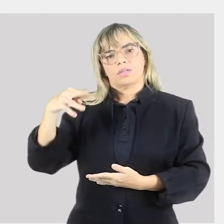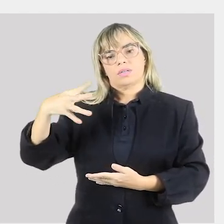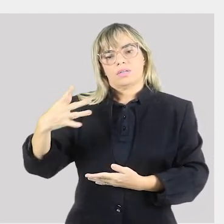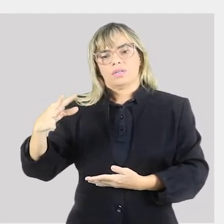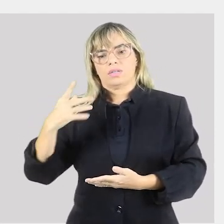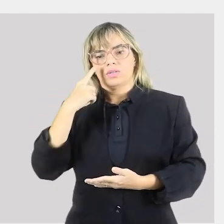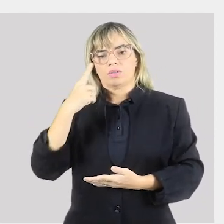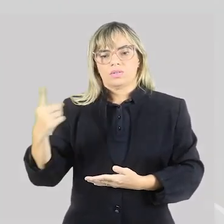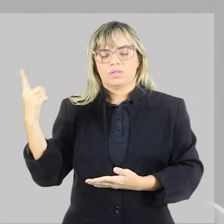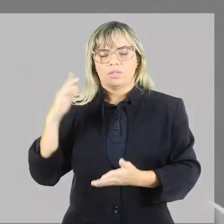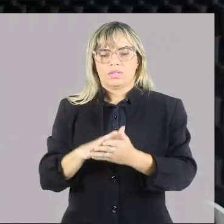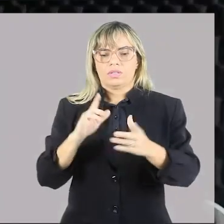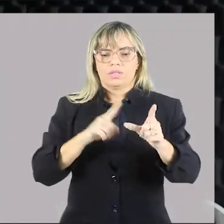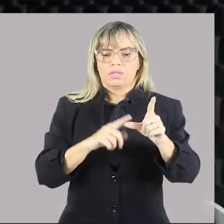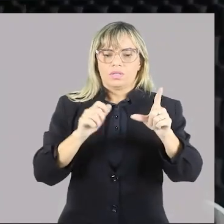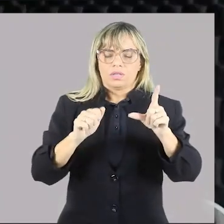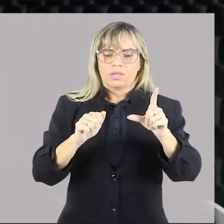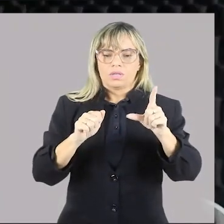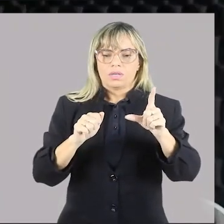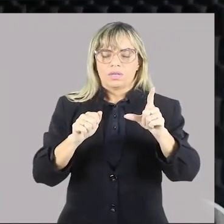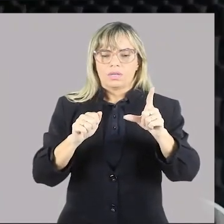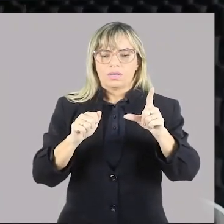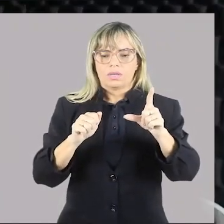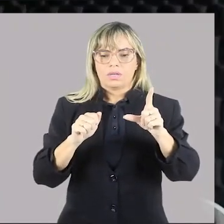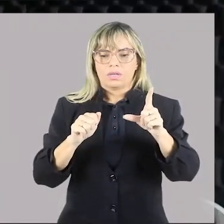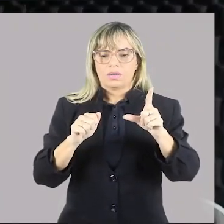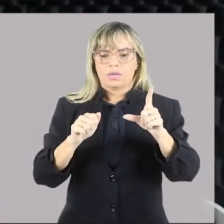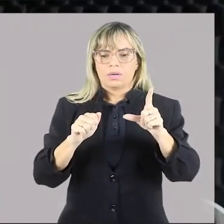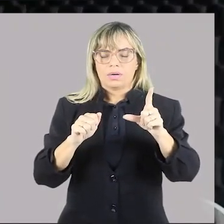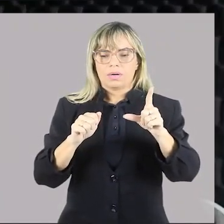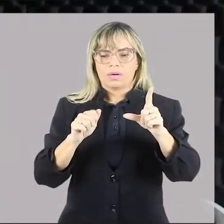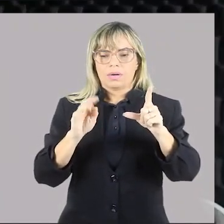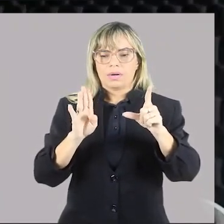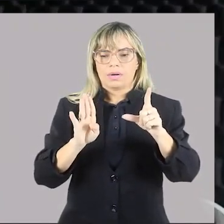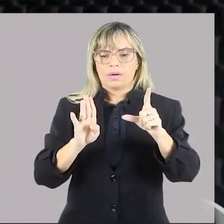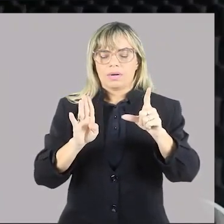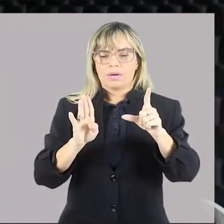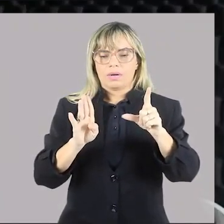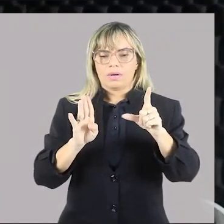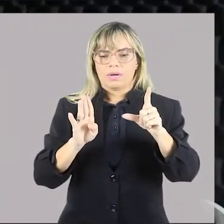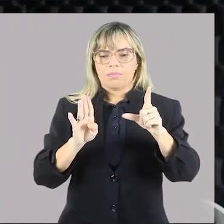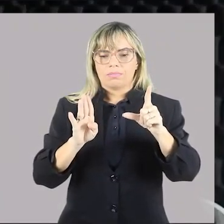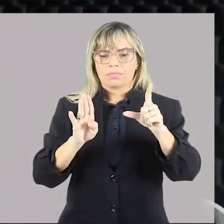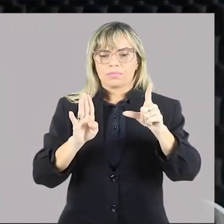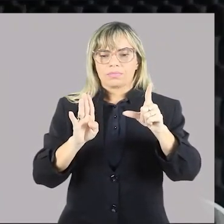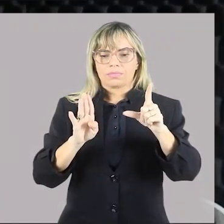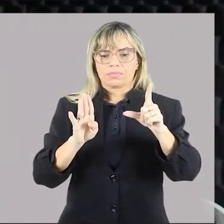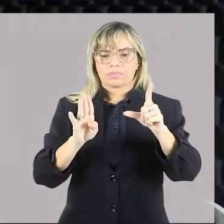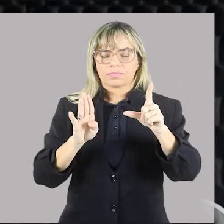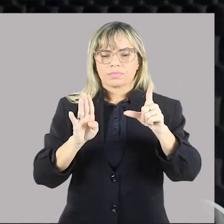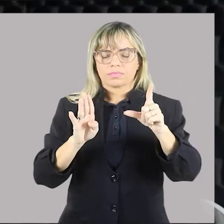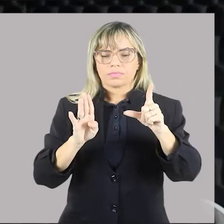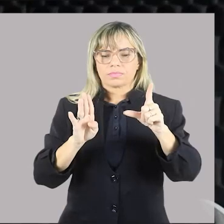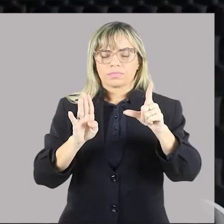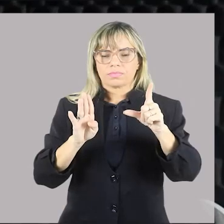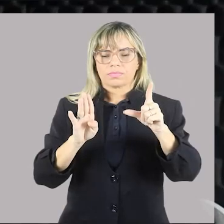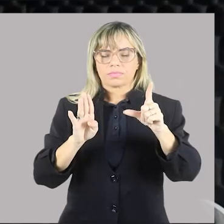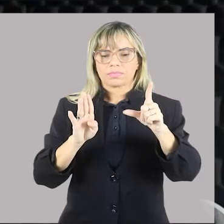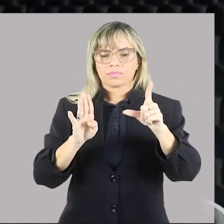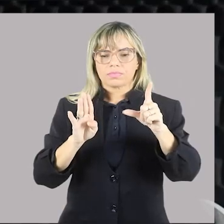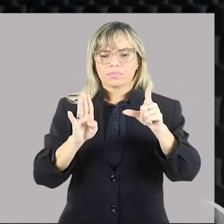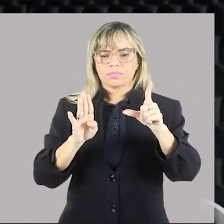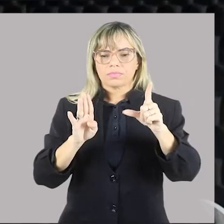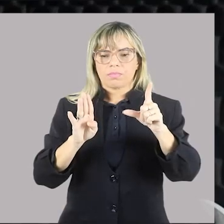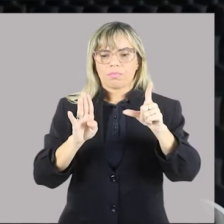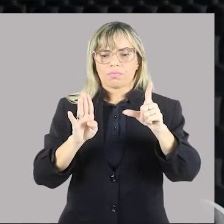qualificação? Não, né, senhores? A parte de mão de obra ativa que recebe baixos salários? Senhores, não tem nada a ver com a questão